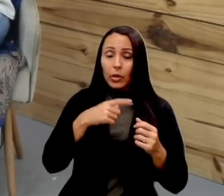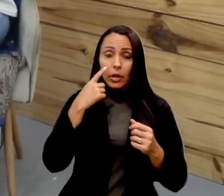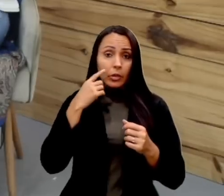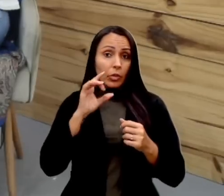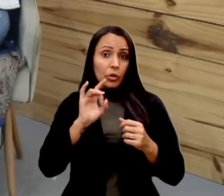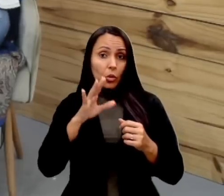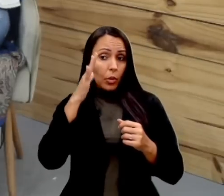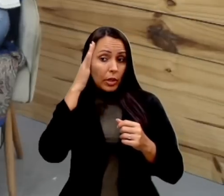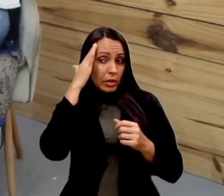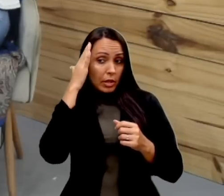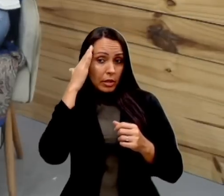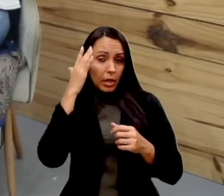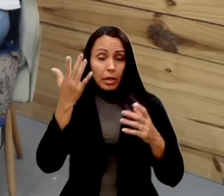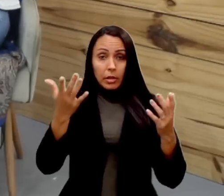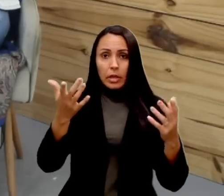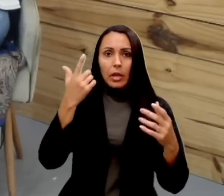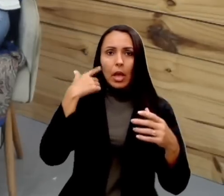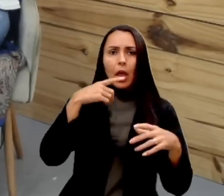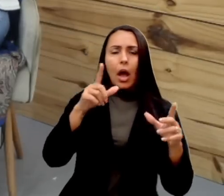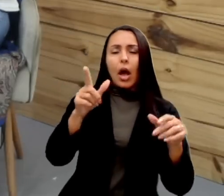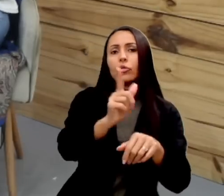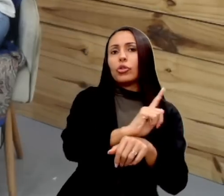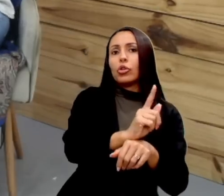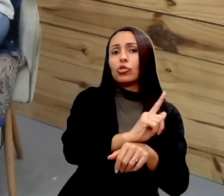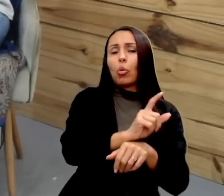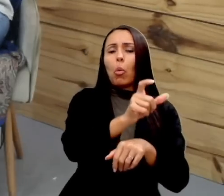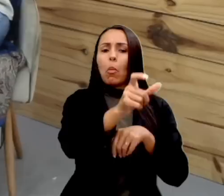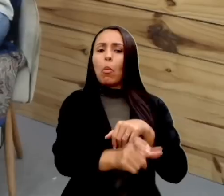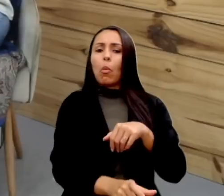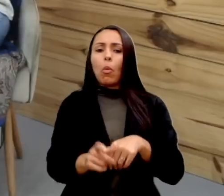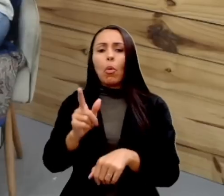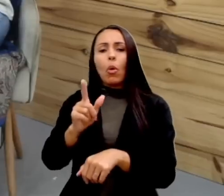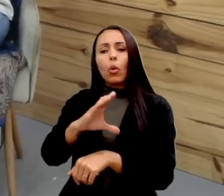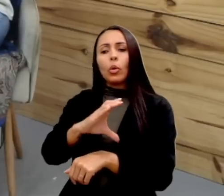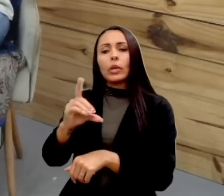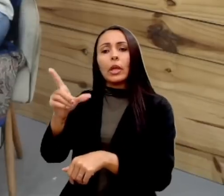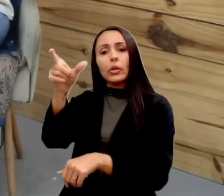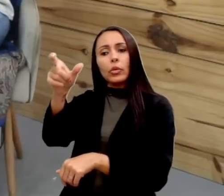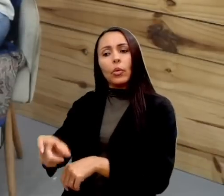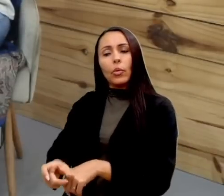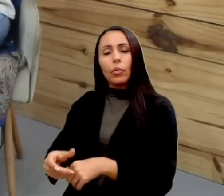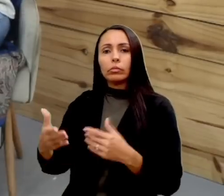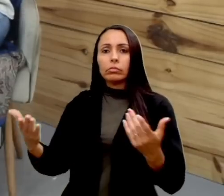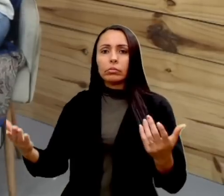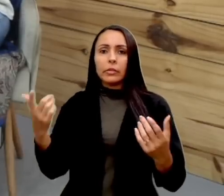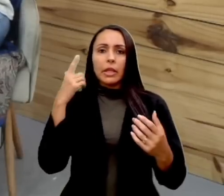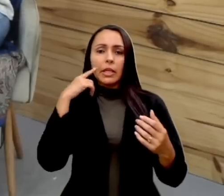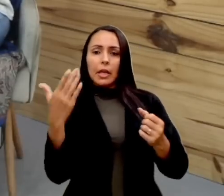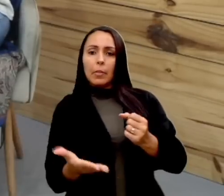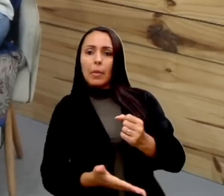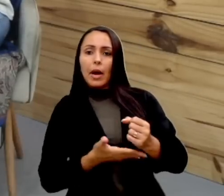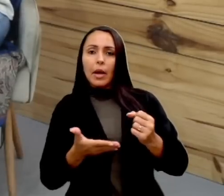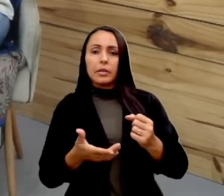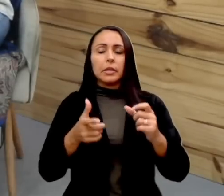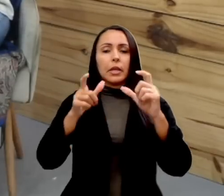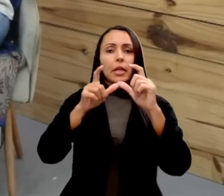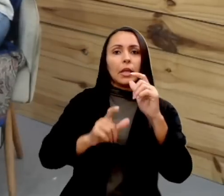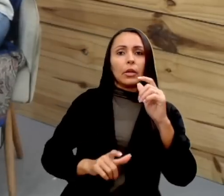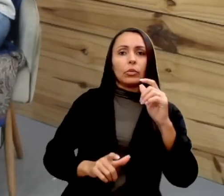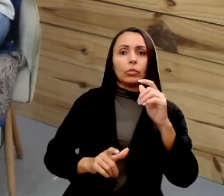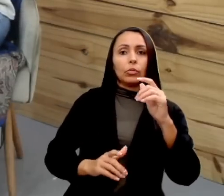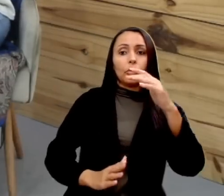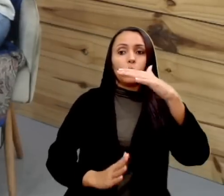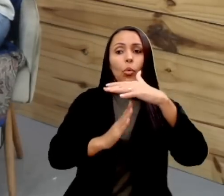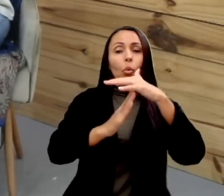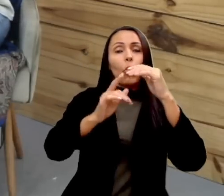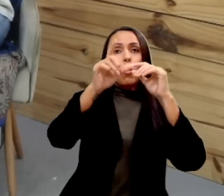entender quem é gestor, quem é coordenador, quem está na base, quem está na ponta. Nós... Existe uma gama